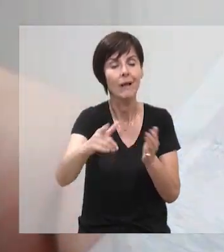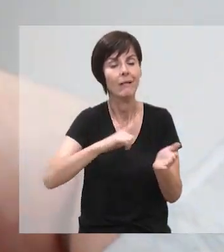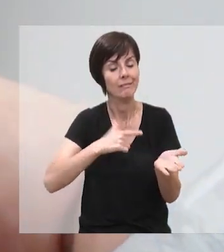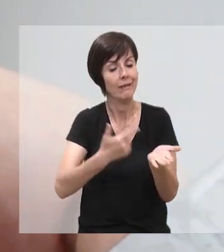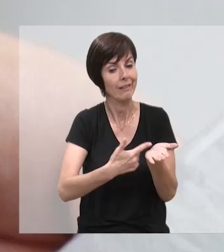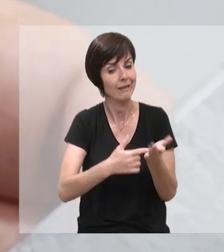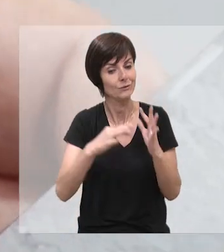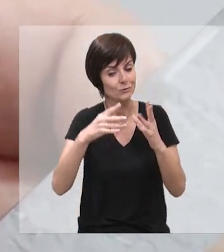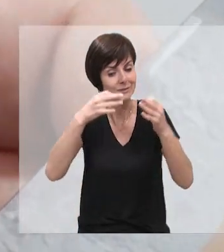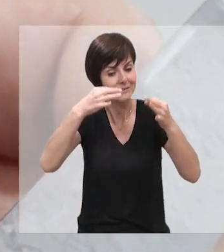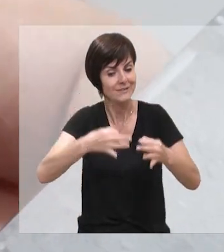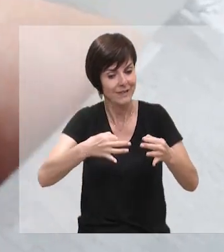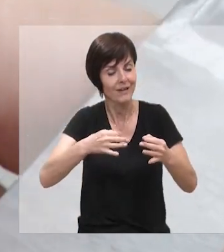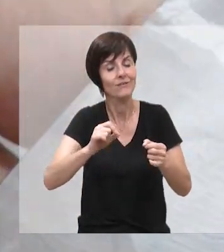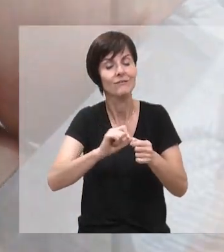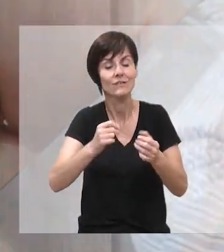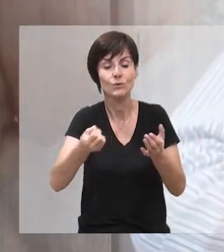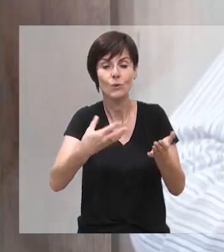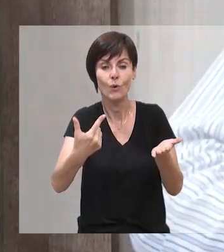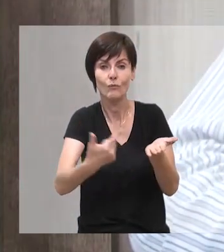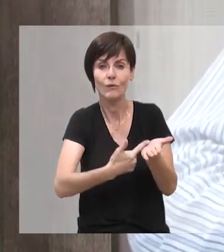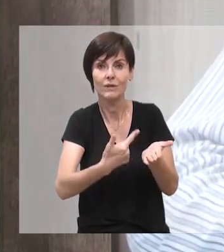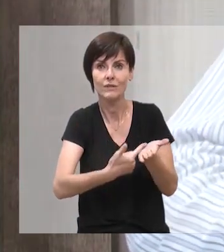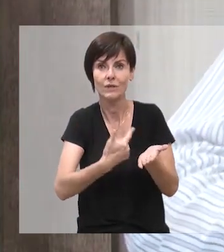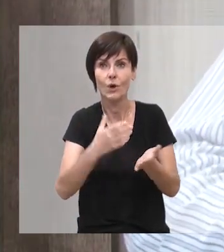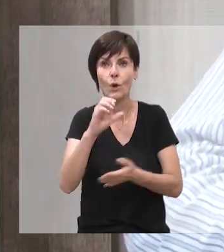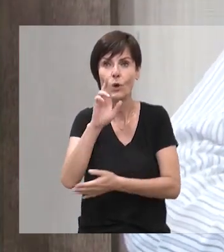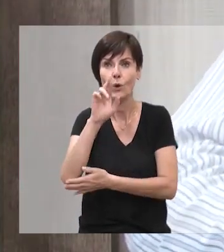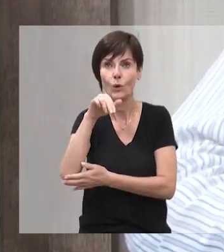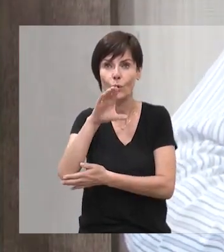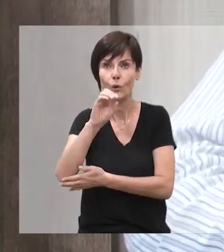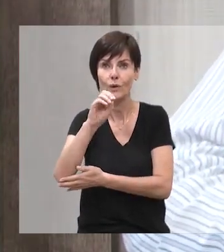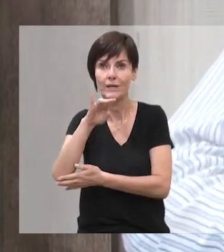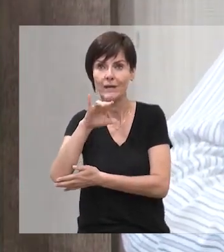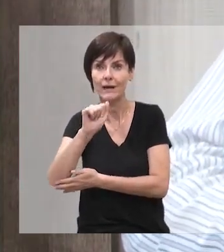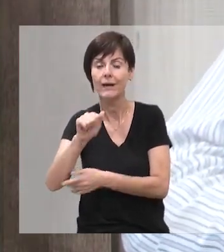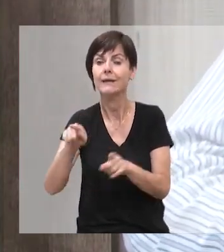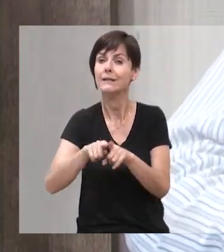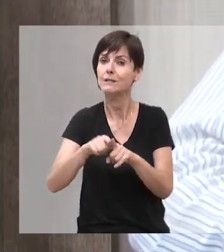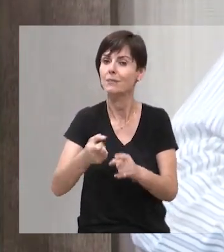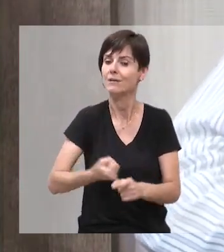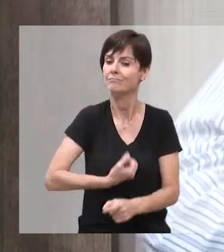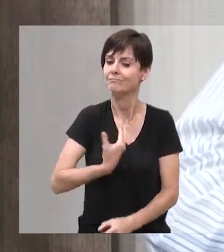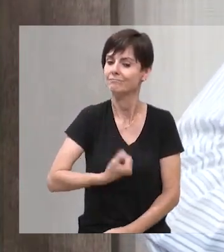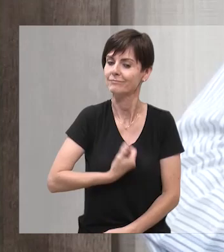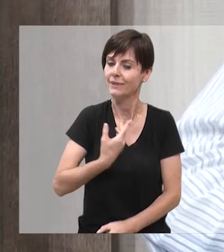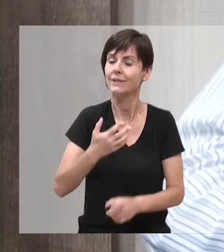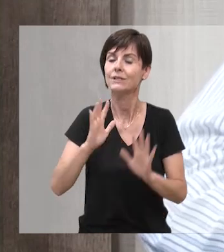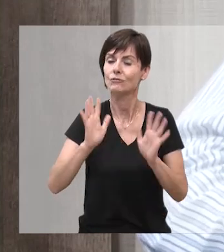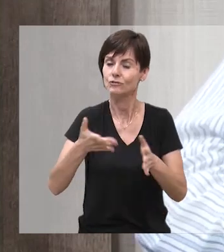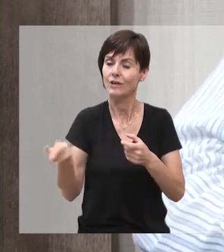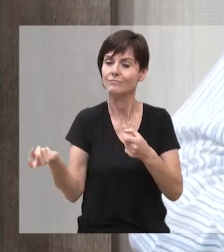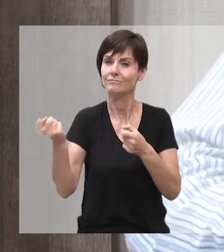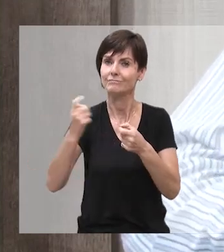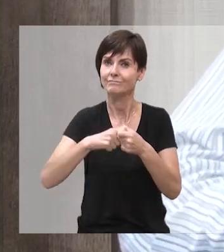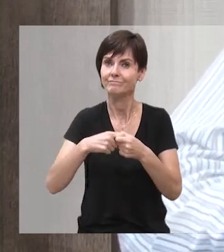Contos. Professor, nós vínhamos conversando sobre o projeto em si, dando um